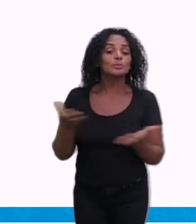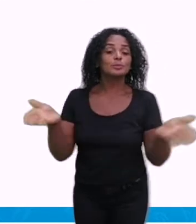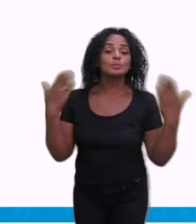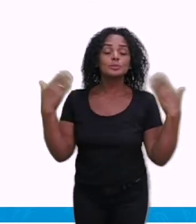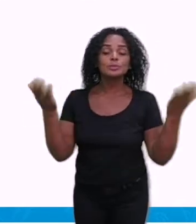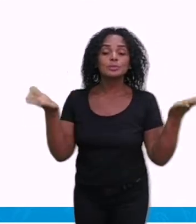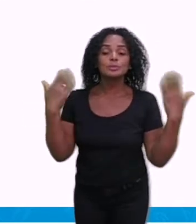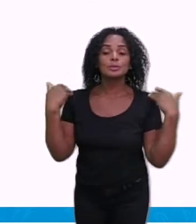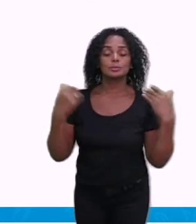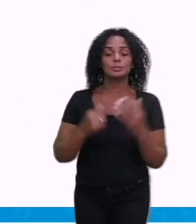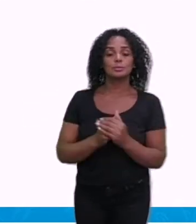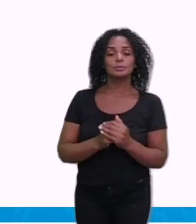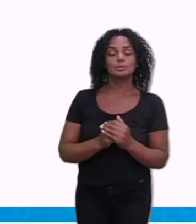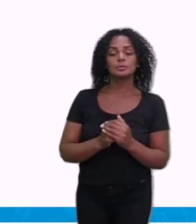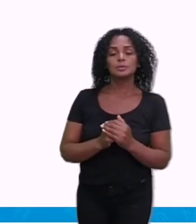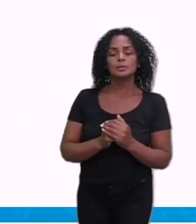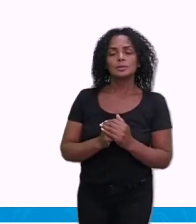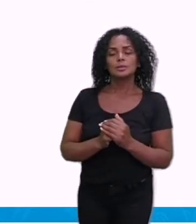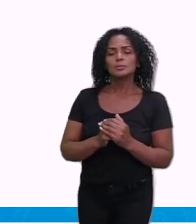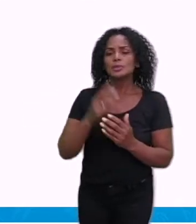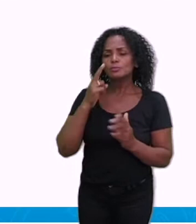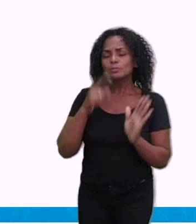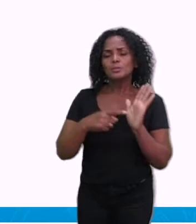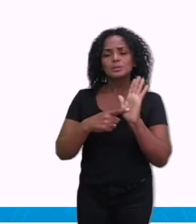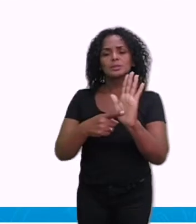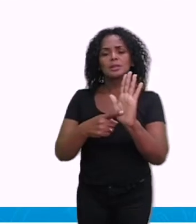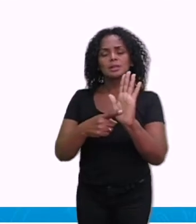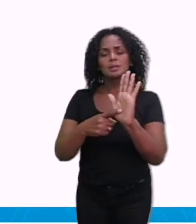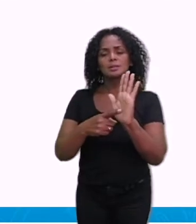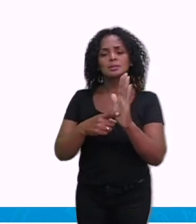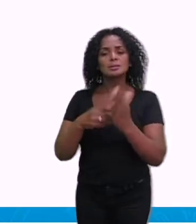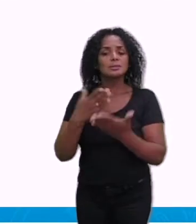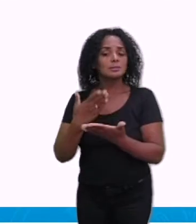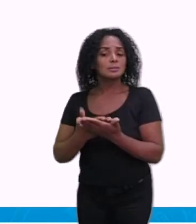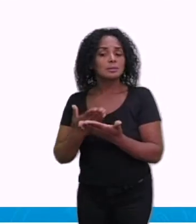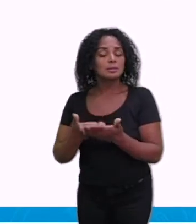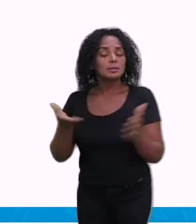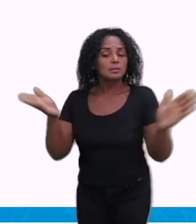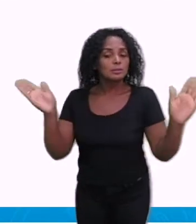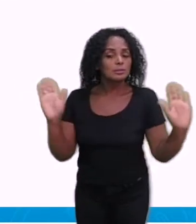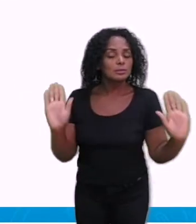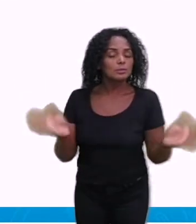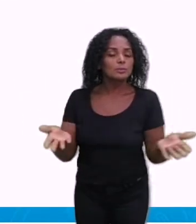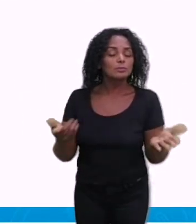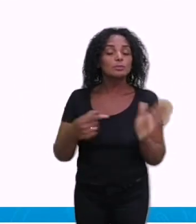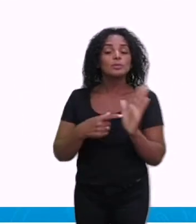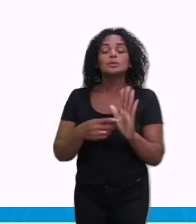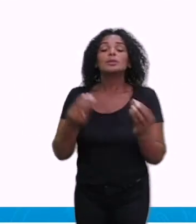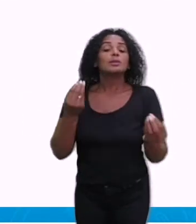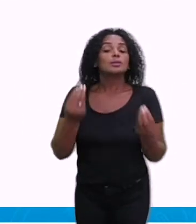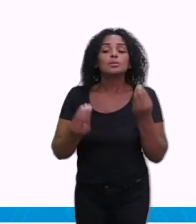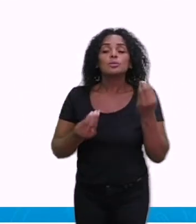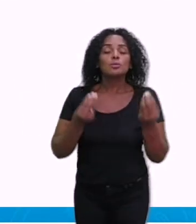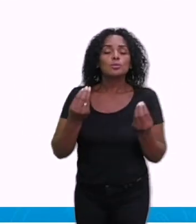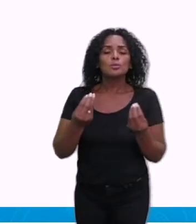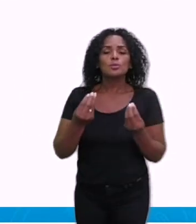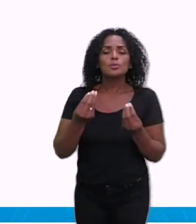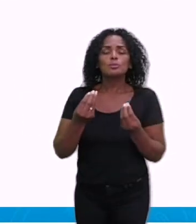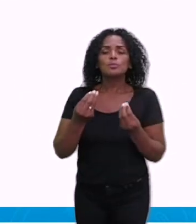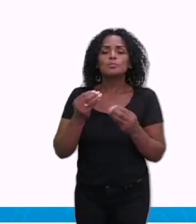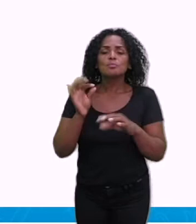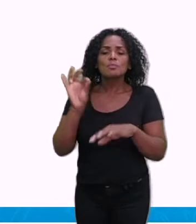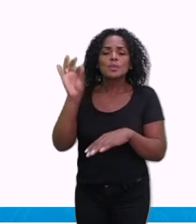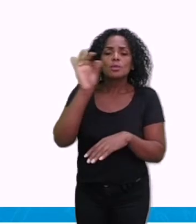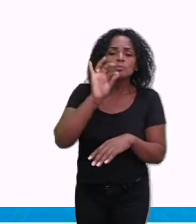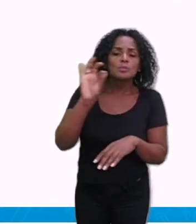entender isso ao decorrer da nossa aula, porque eu vou explicar para vocês como o mosquito Aedes aegypti ele